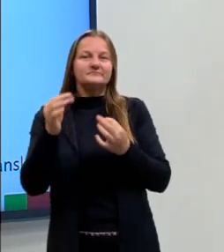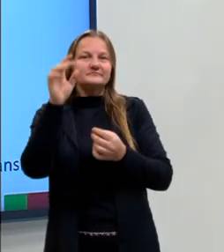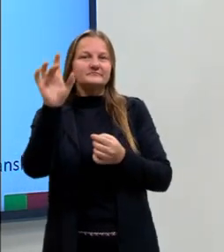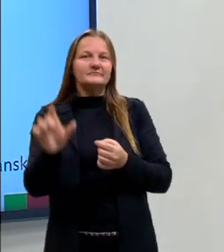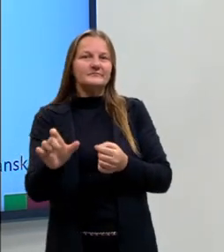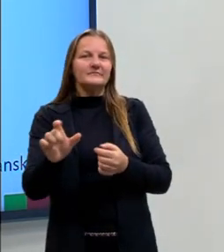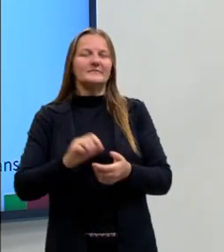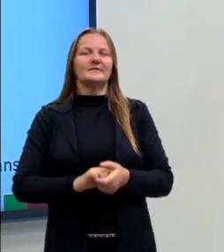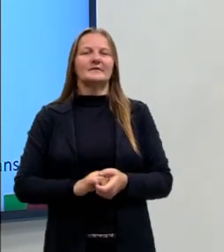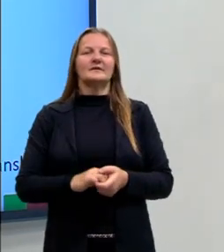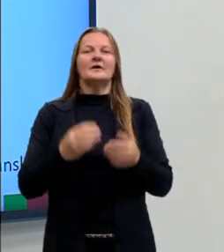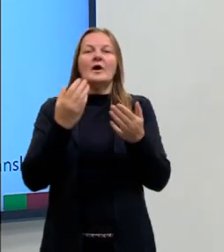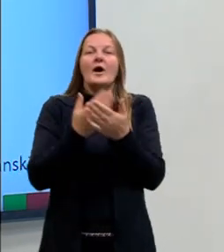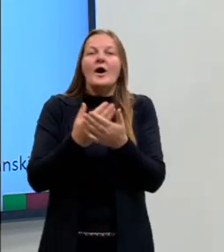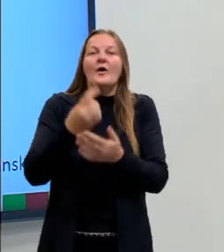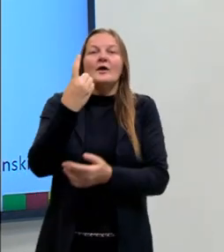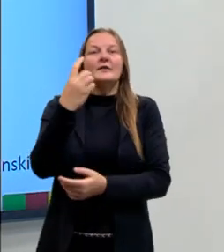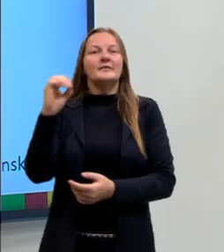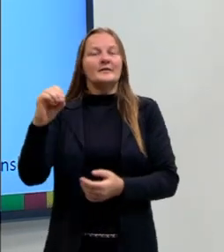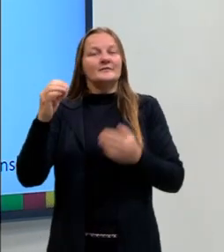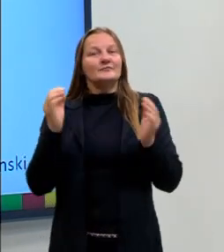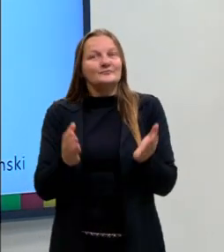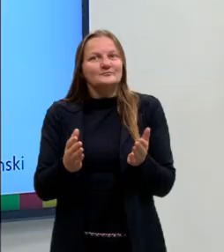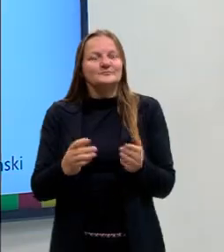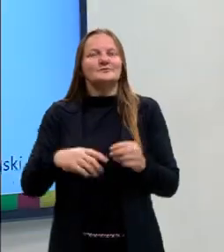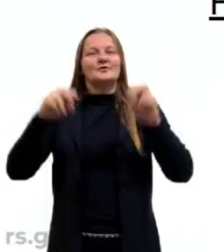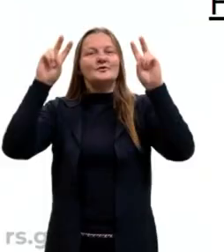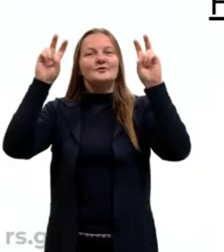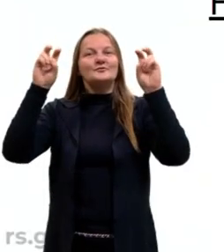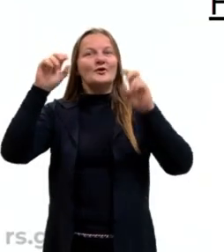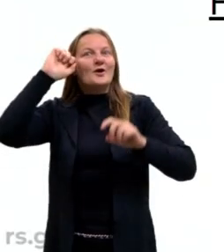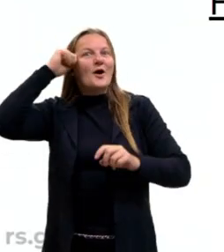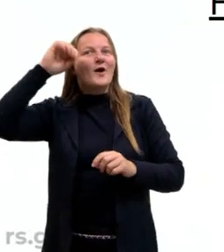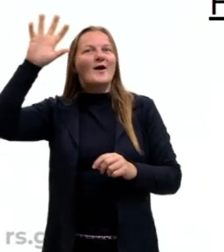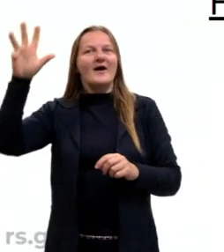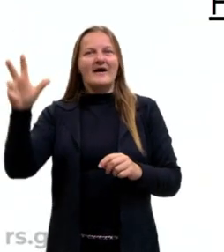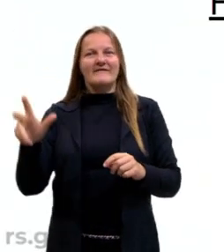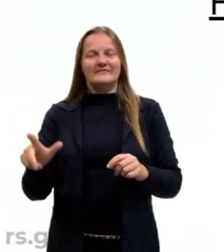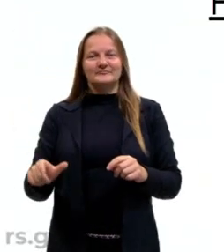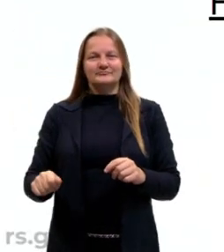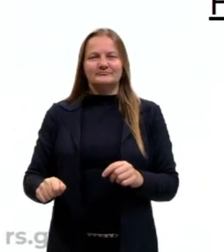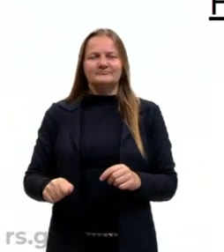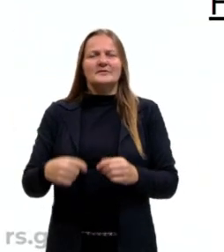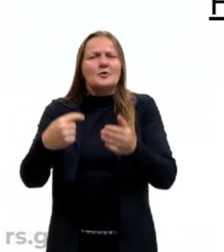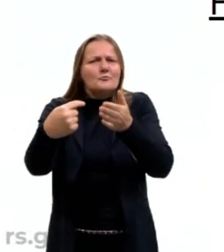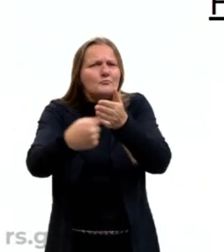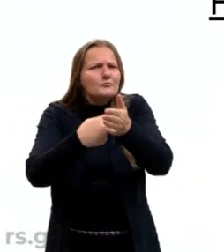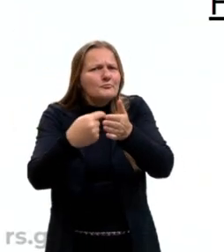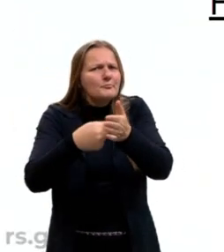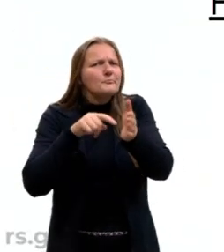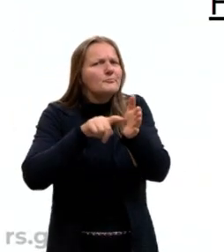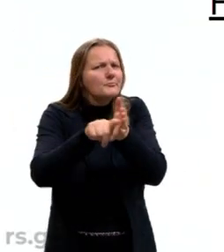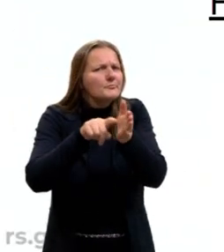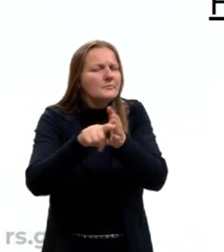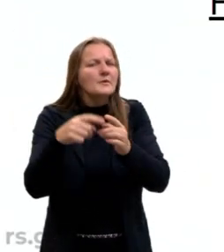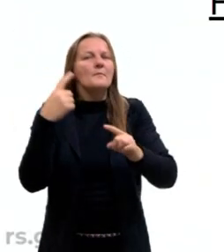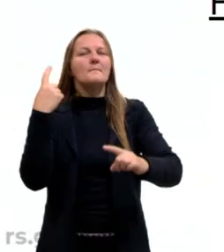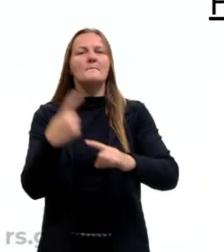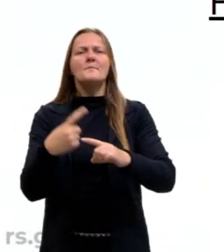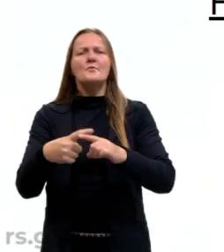na nossa aula 10, a gente vai falar sobre a história da África. E a gente vai se perguntar, por que